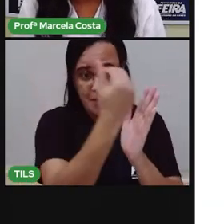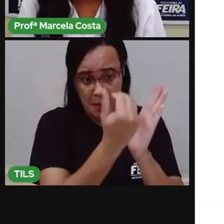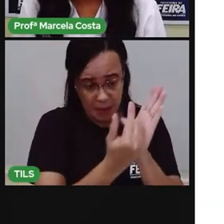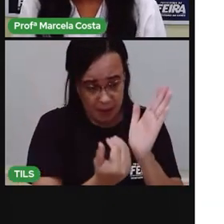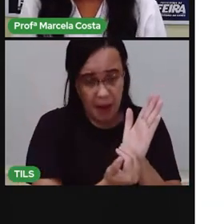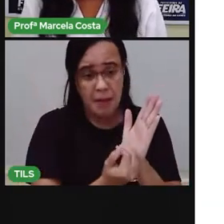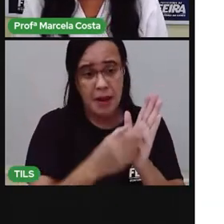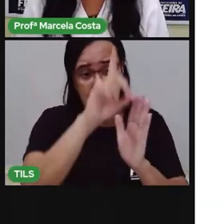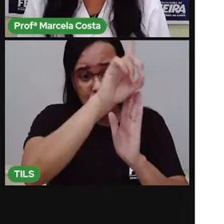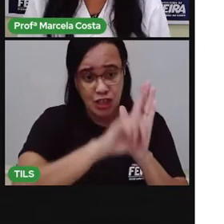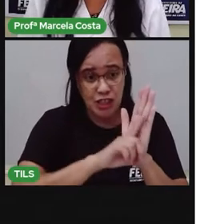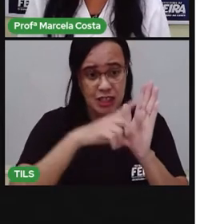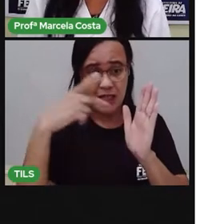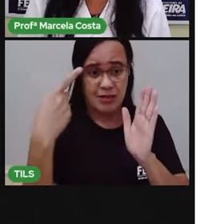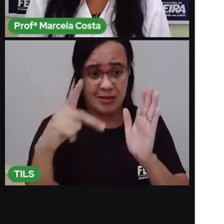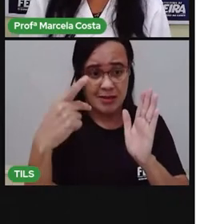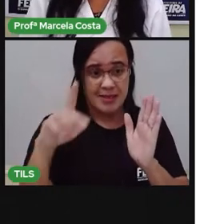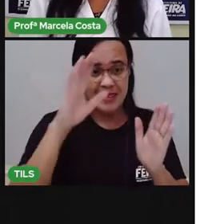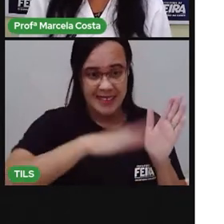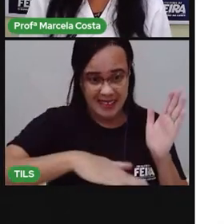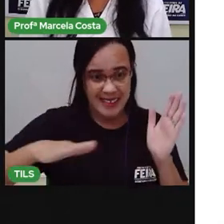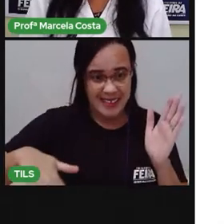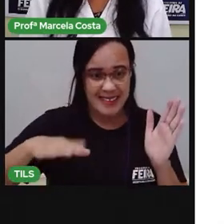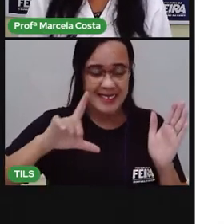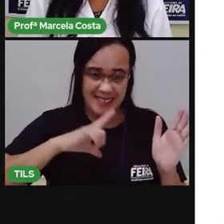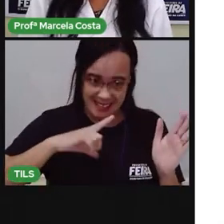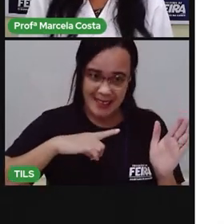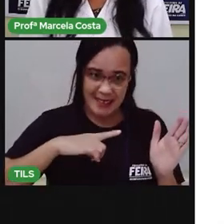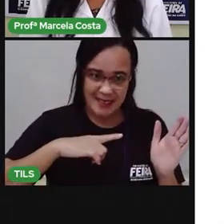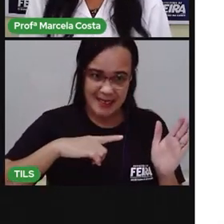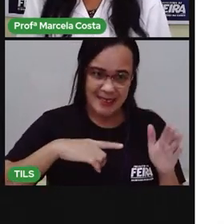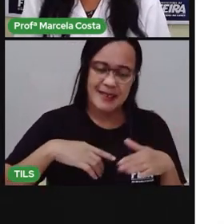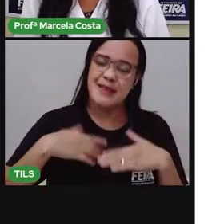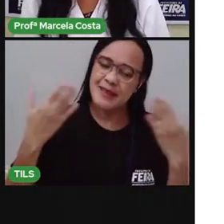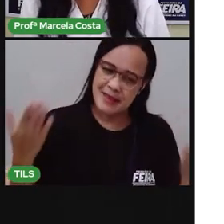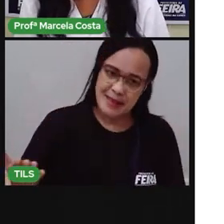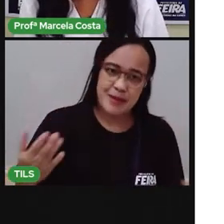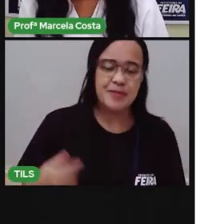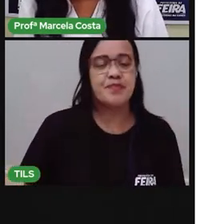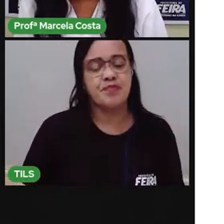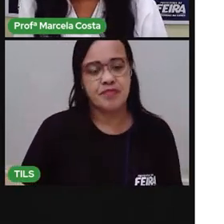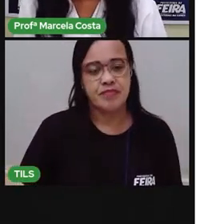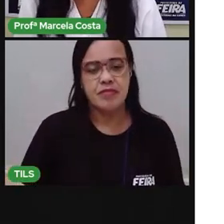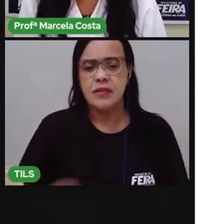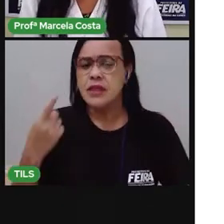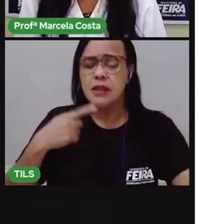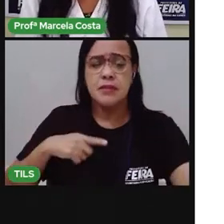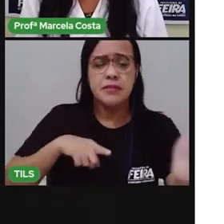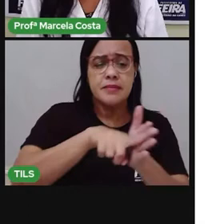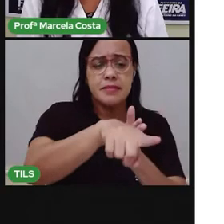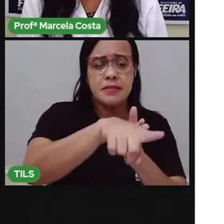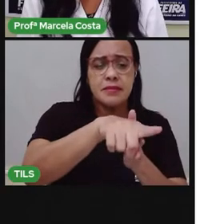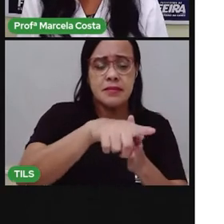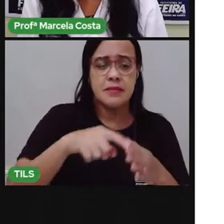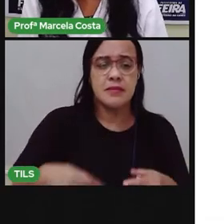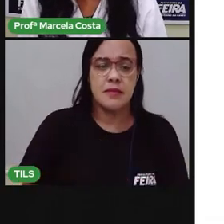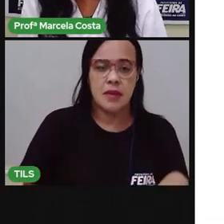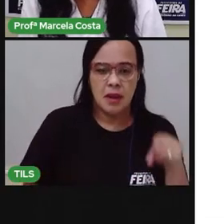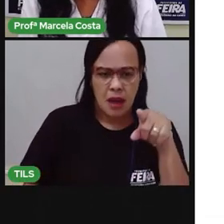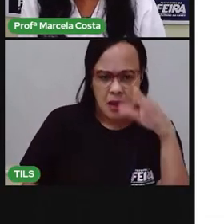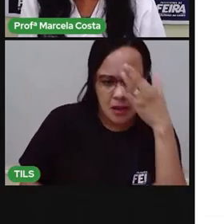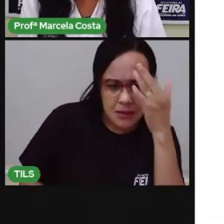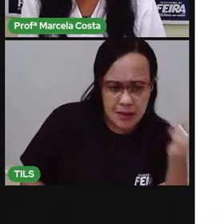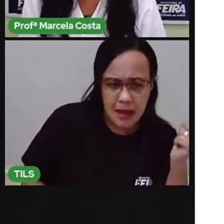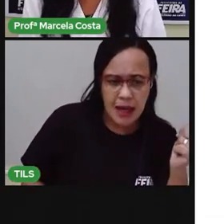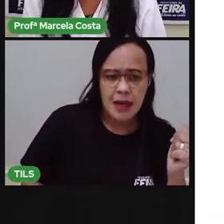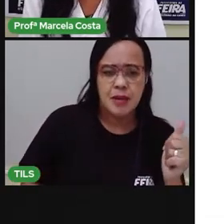de adulto, não de criança. Agora, deixa eu te perguntar, você sabe o que